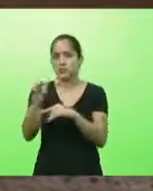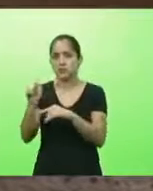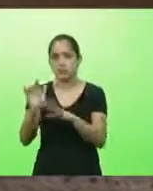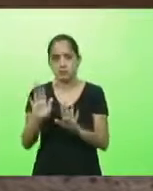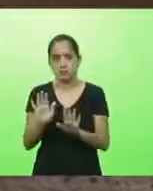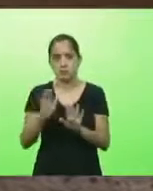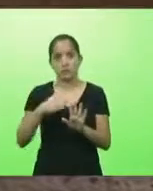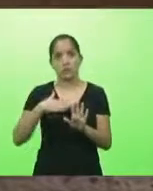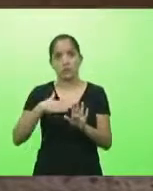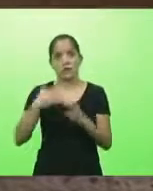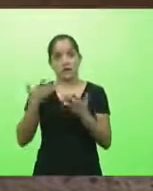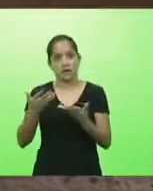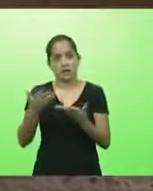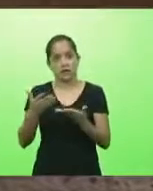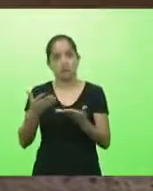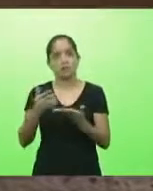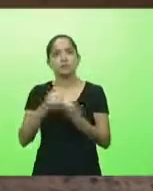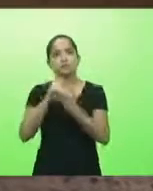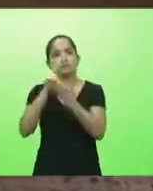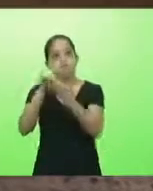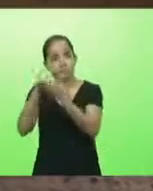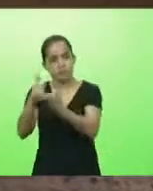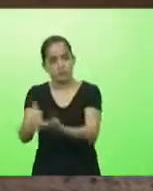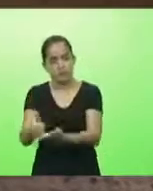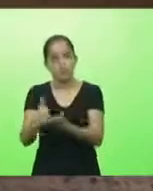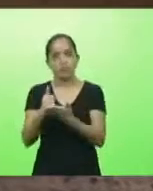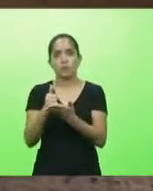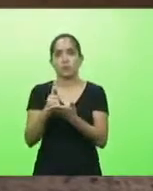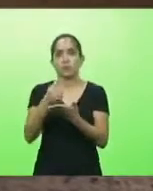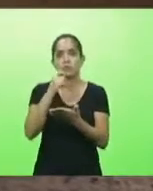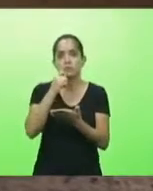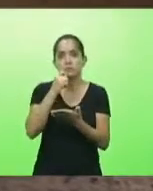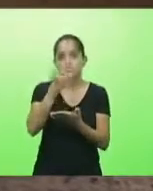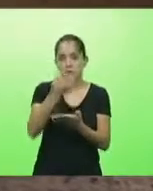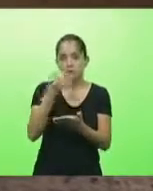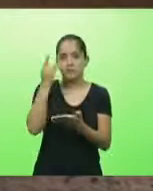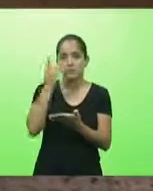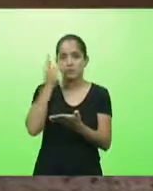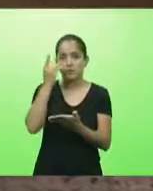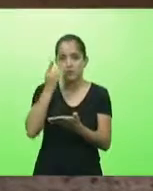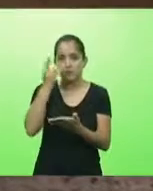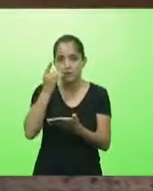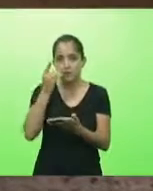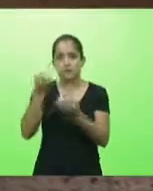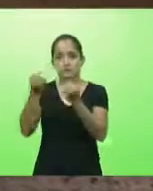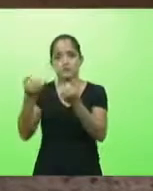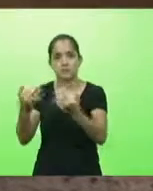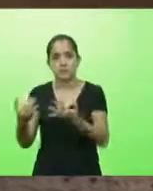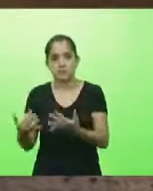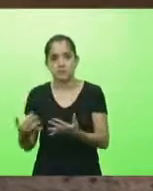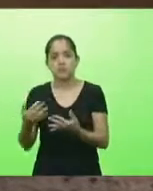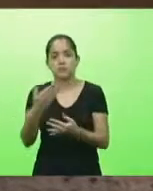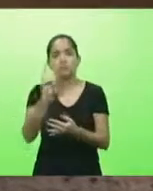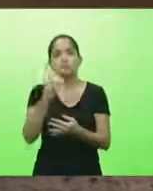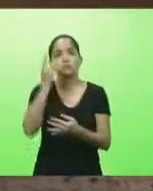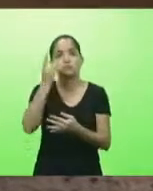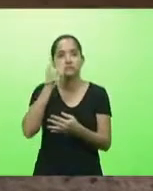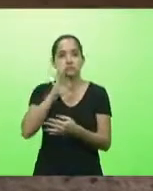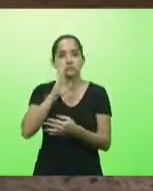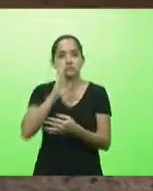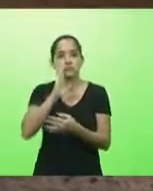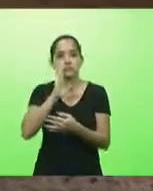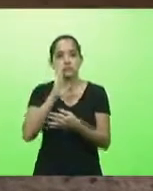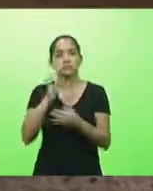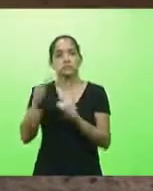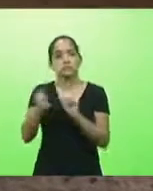a favor estou junto deputado Sargento Lima Ana Campagnolo que também deu a sua palavra deputado Berlanda nós somos